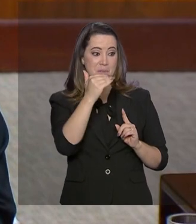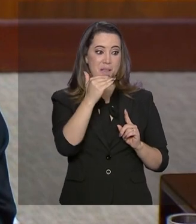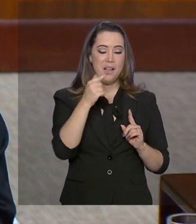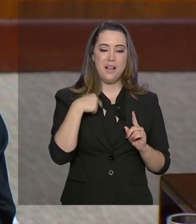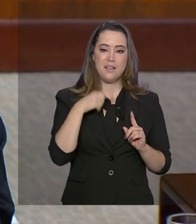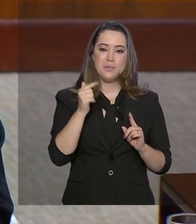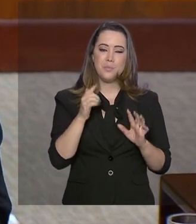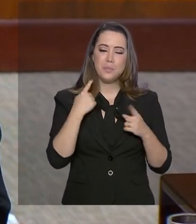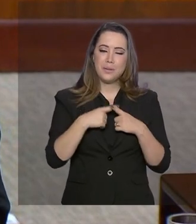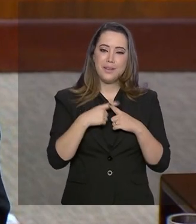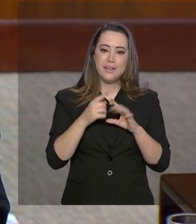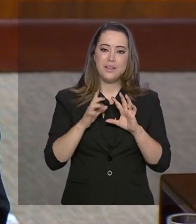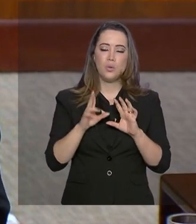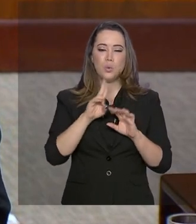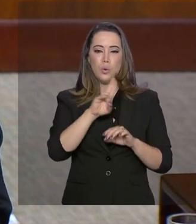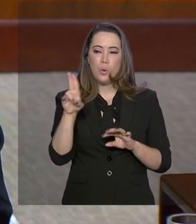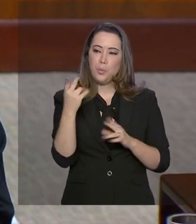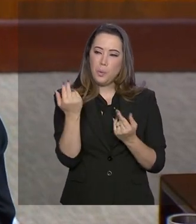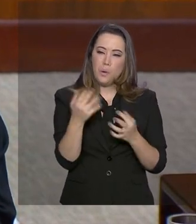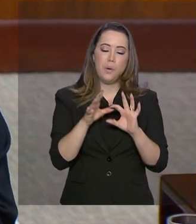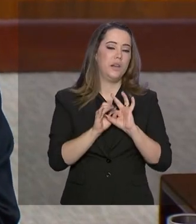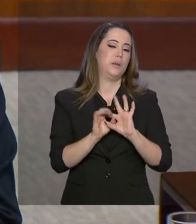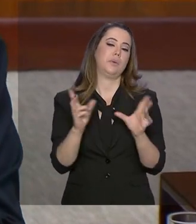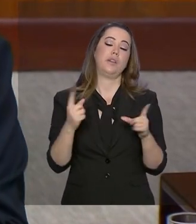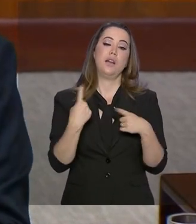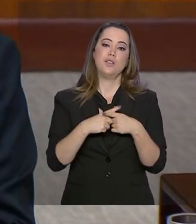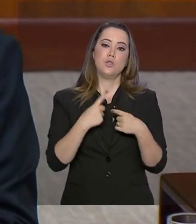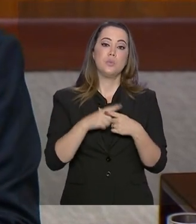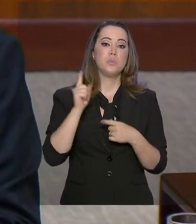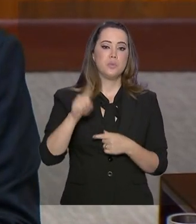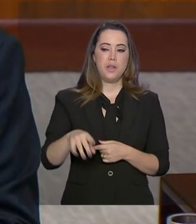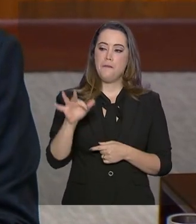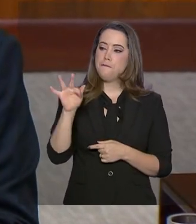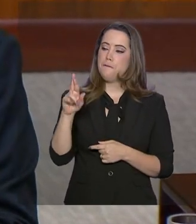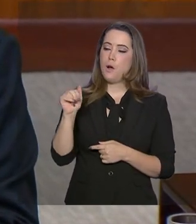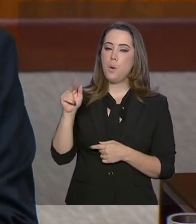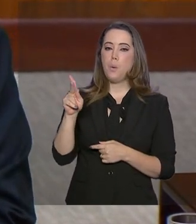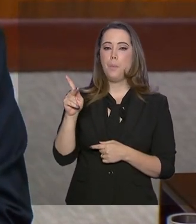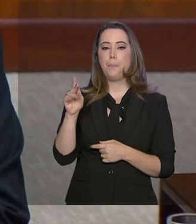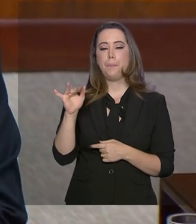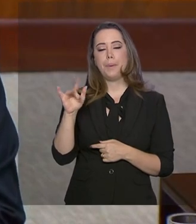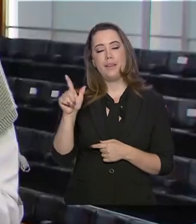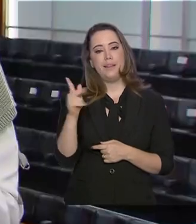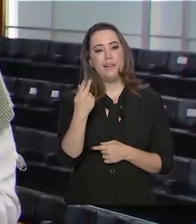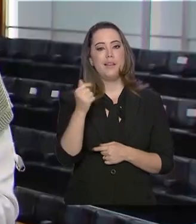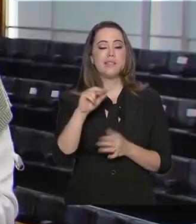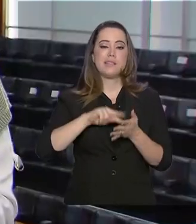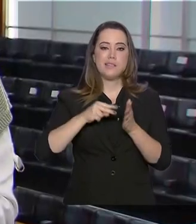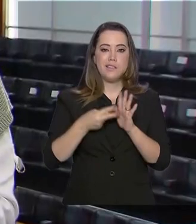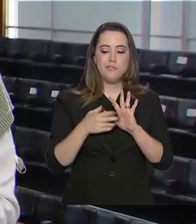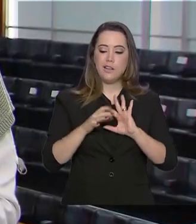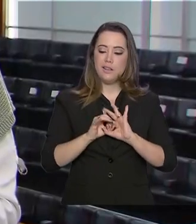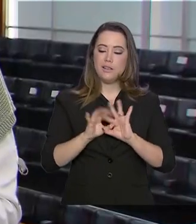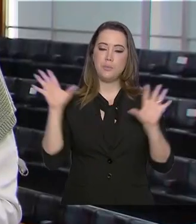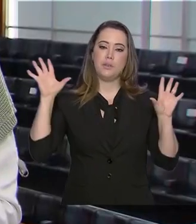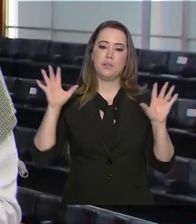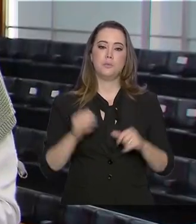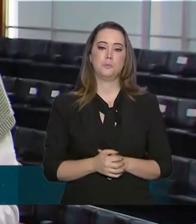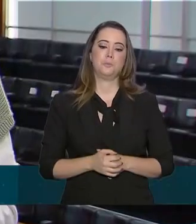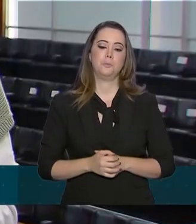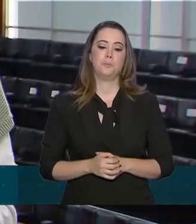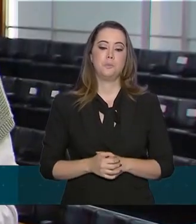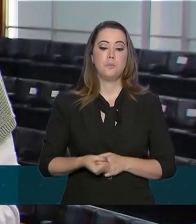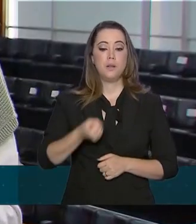nome de liberdade, porque ser Farroupilha é ser livre. No discurso aqui na Assembleia